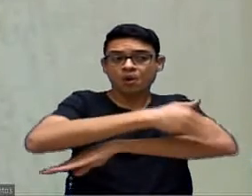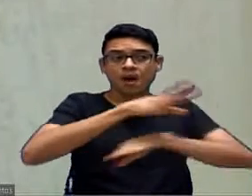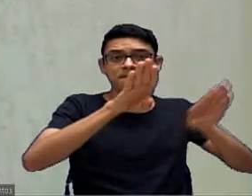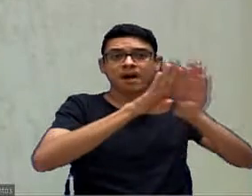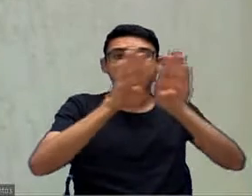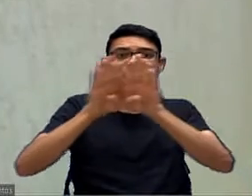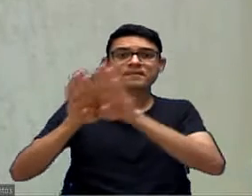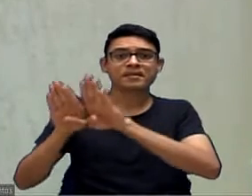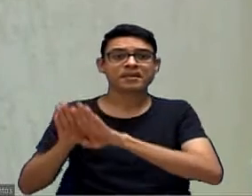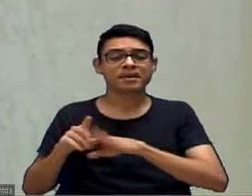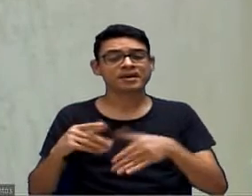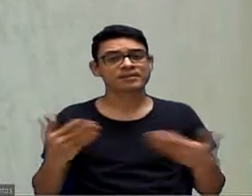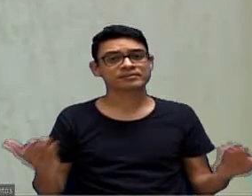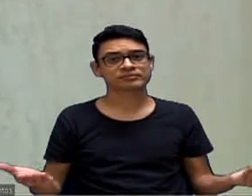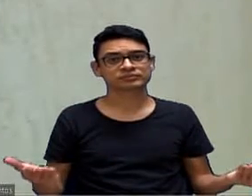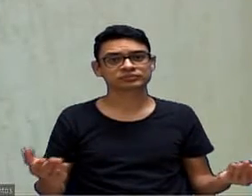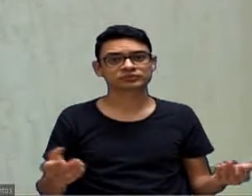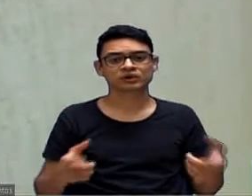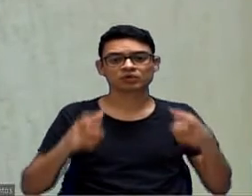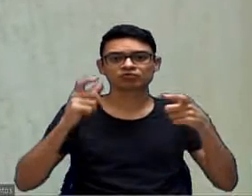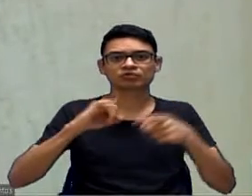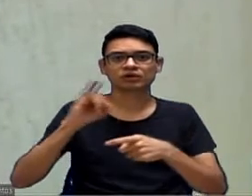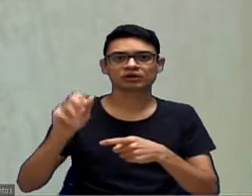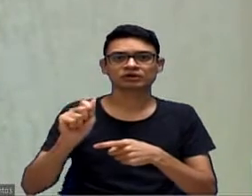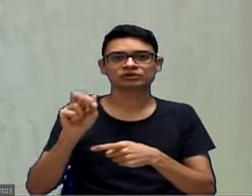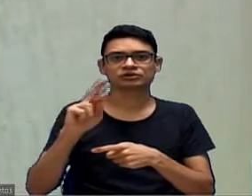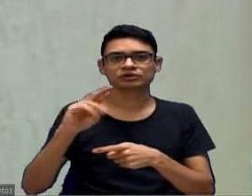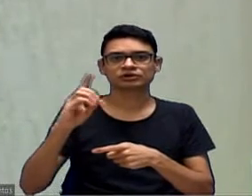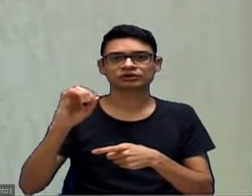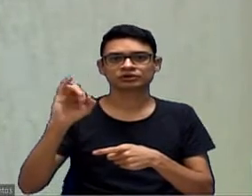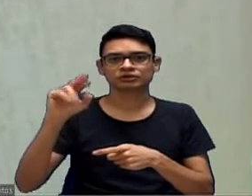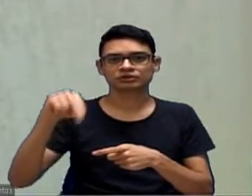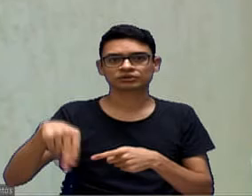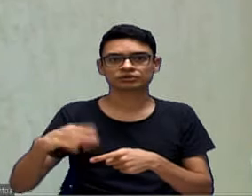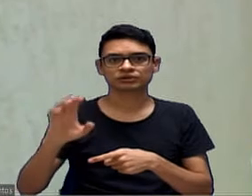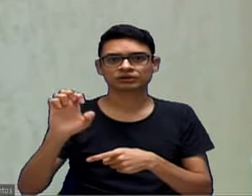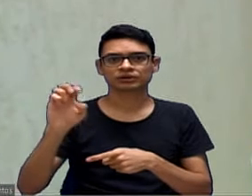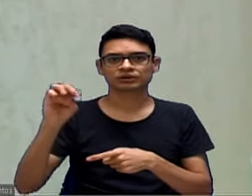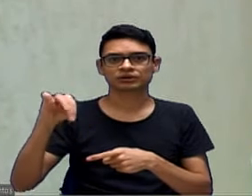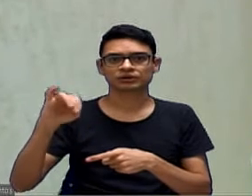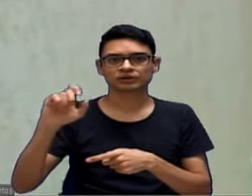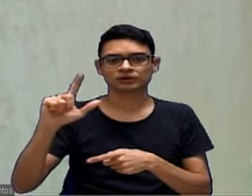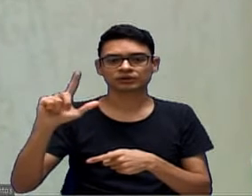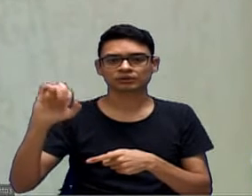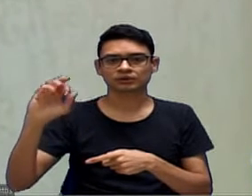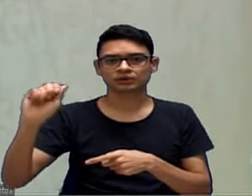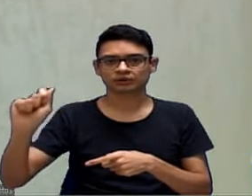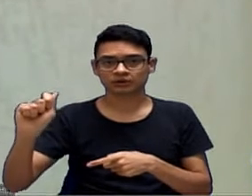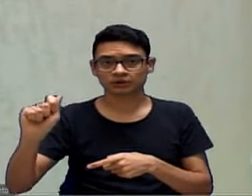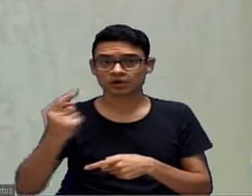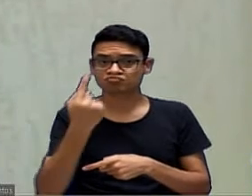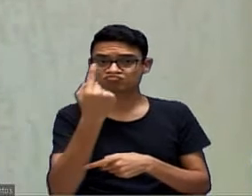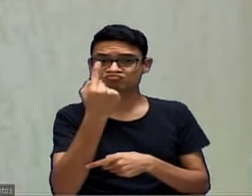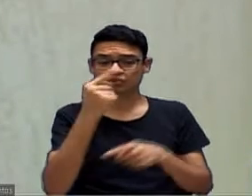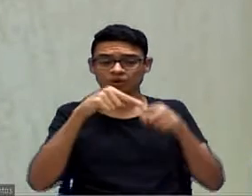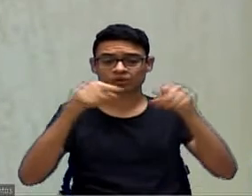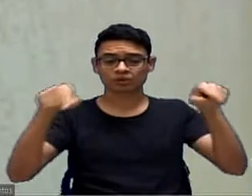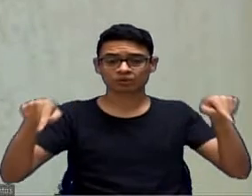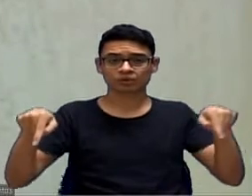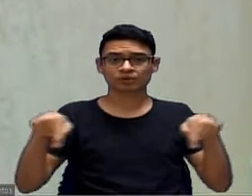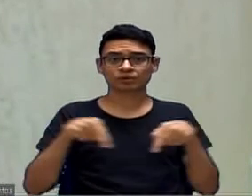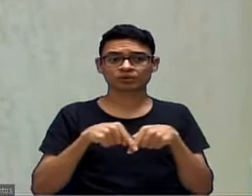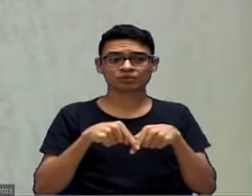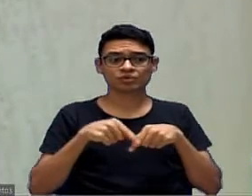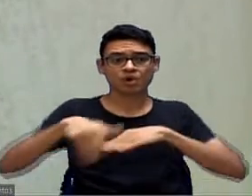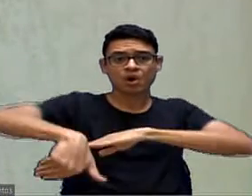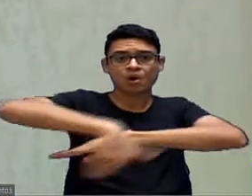Emília, um loteamento fechou todas as ruas transversais. Um loteamento. Por isso, quando